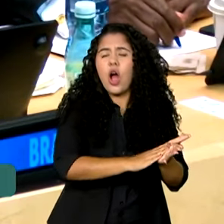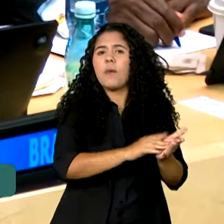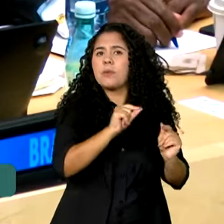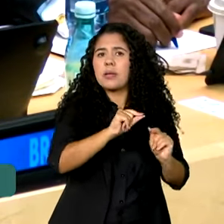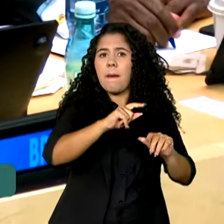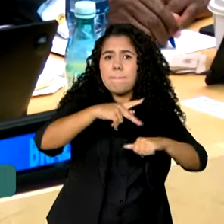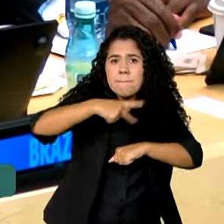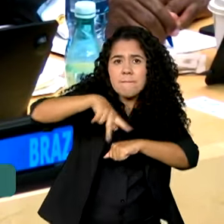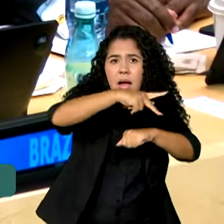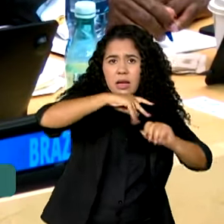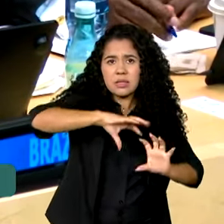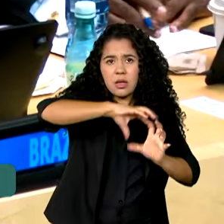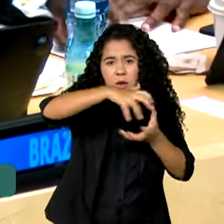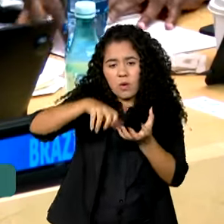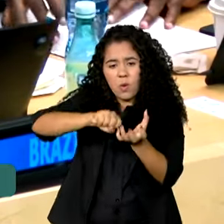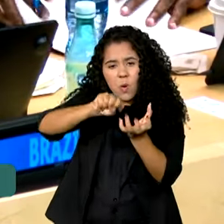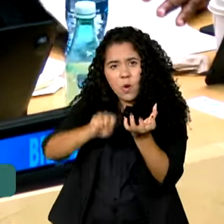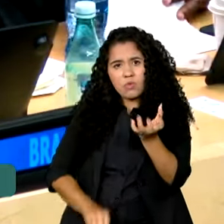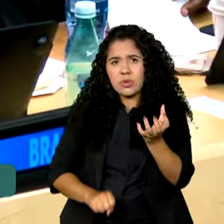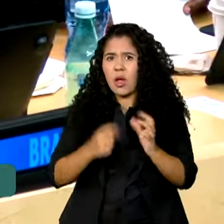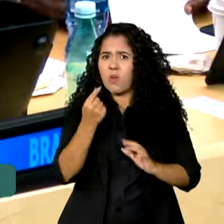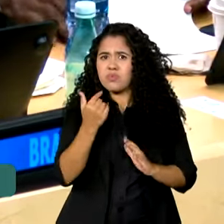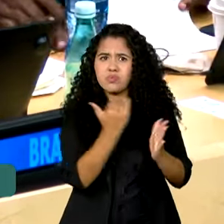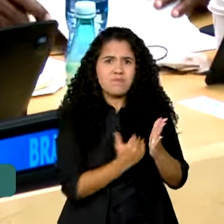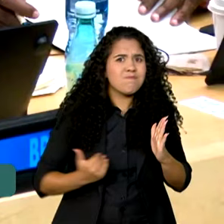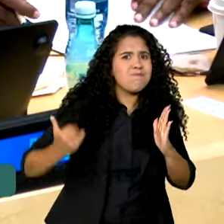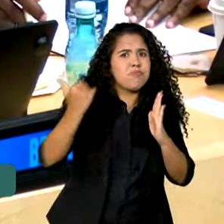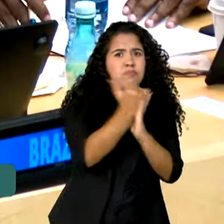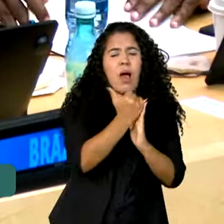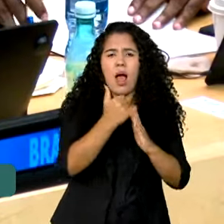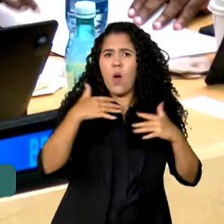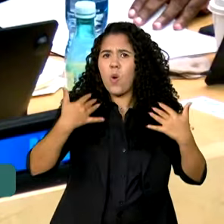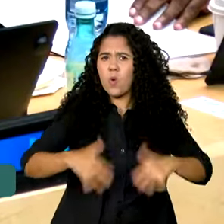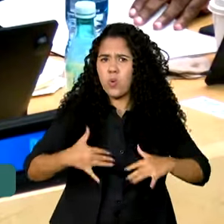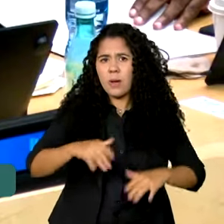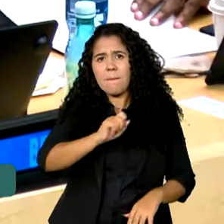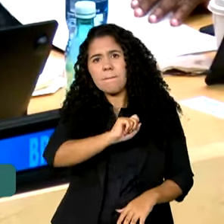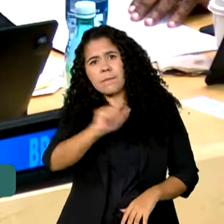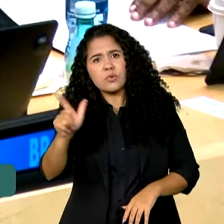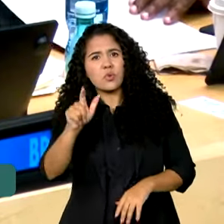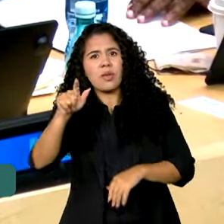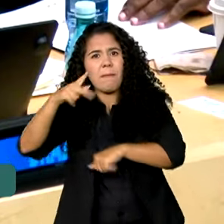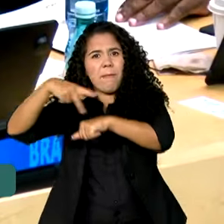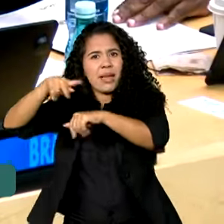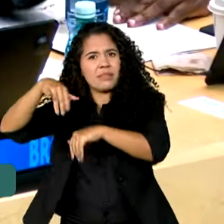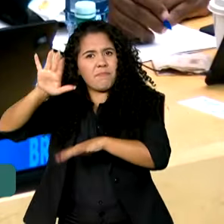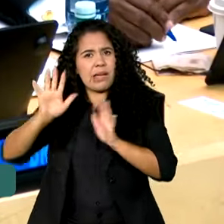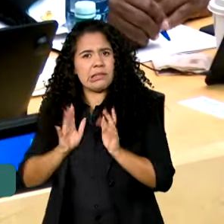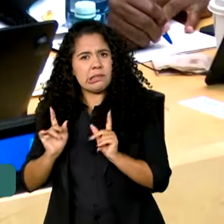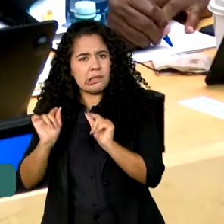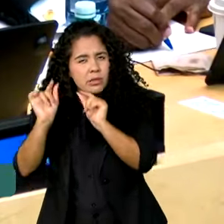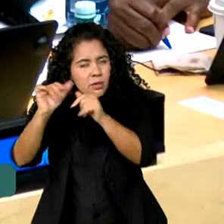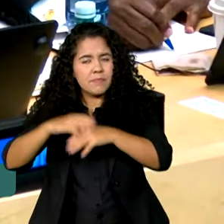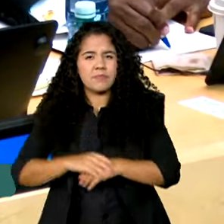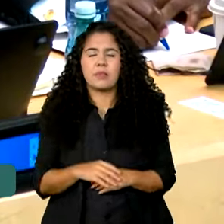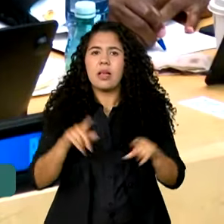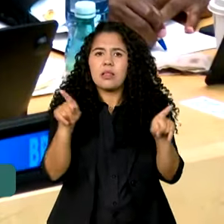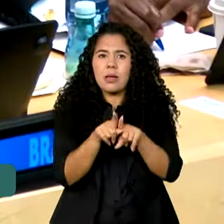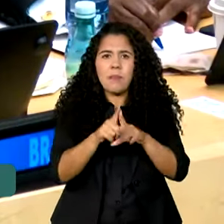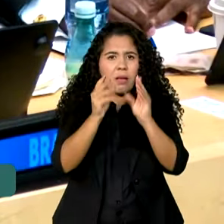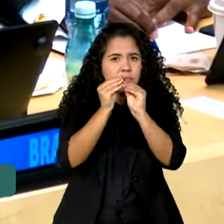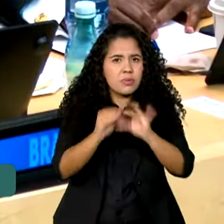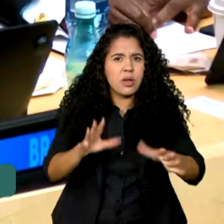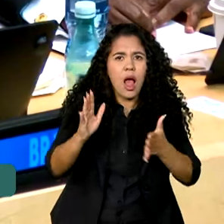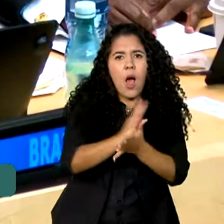são muito mais altas do que as aplicadas às ações desenvolvidas. O endividamento, que afeta severamente